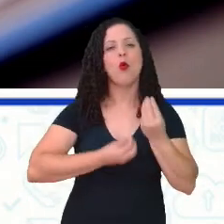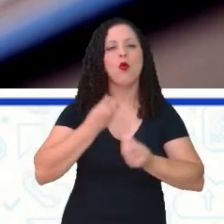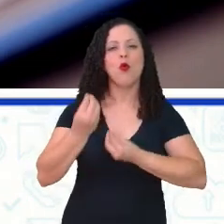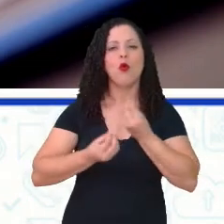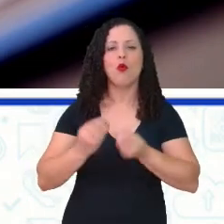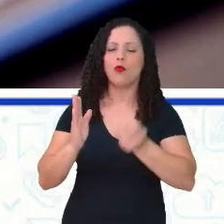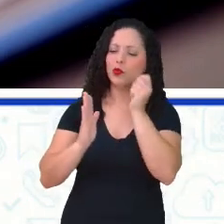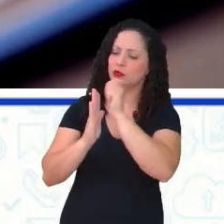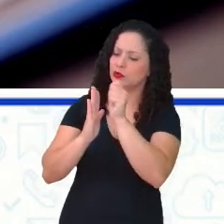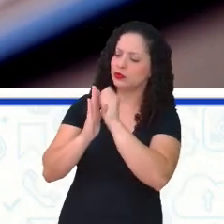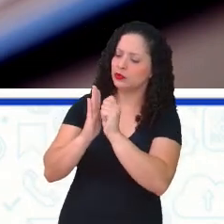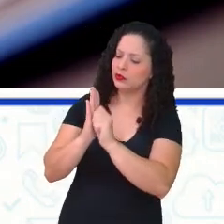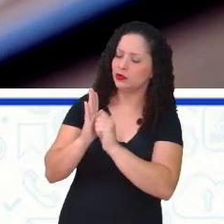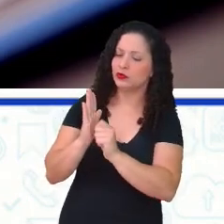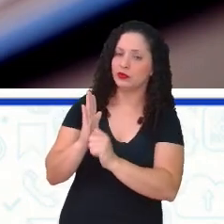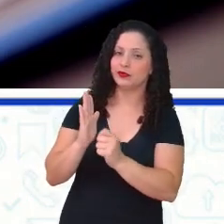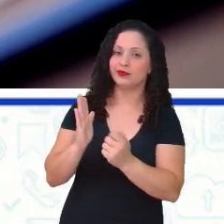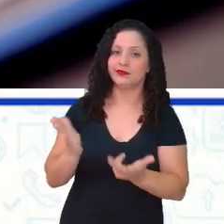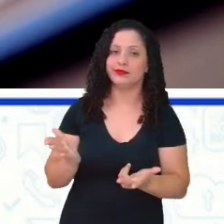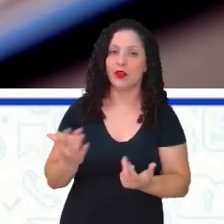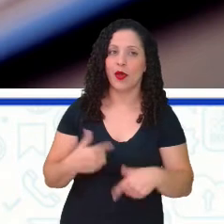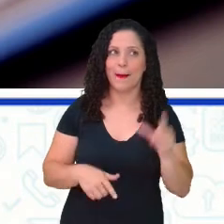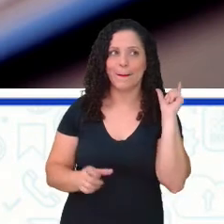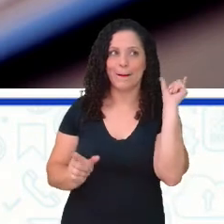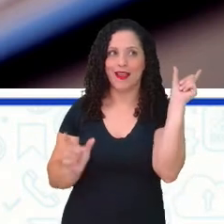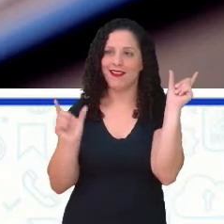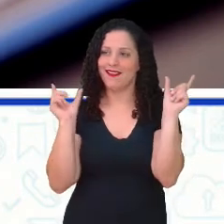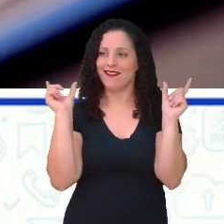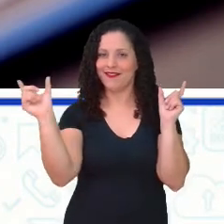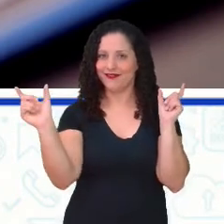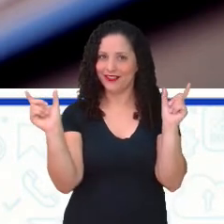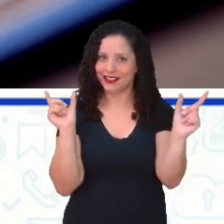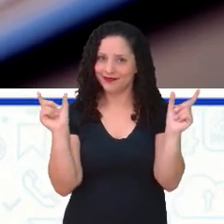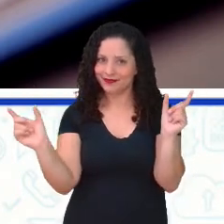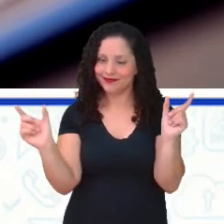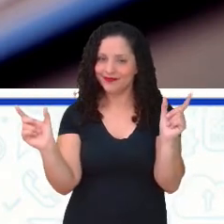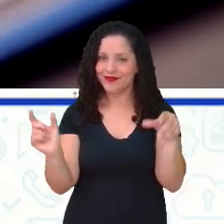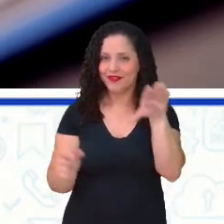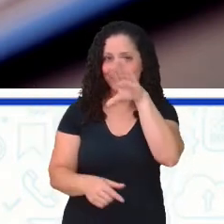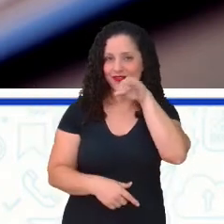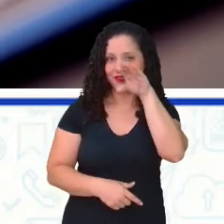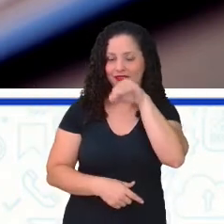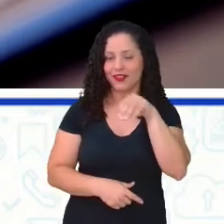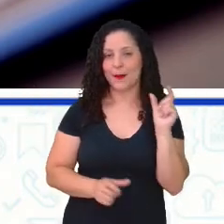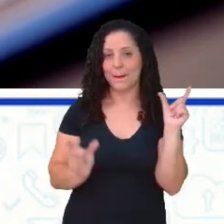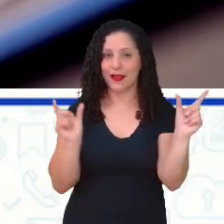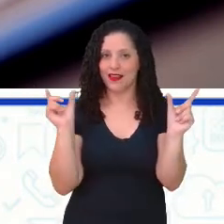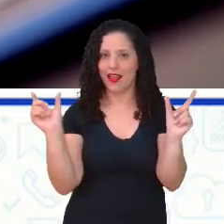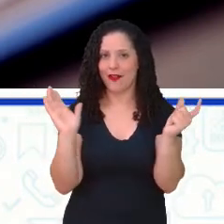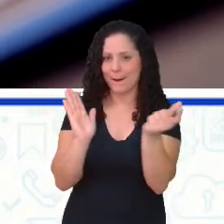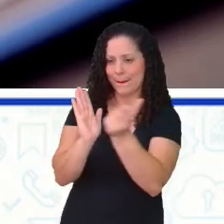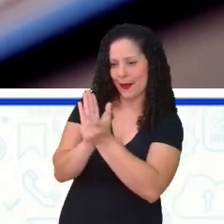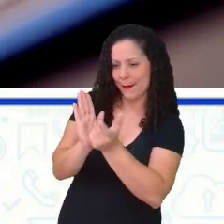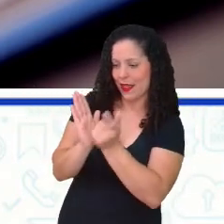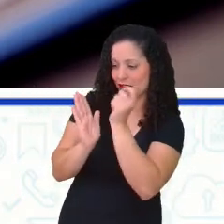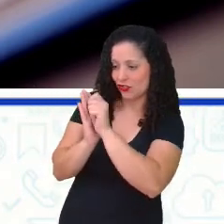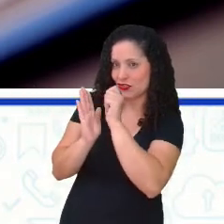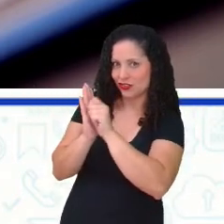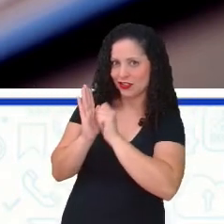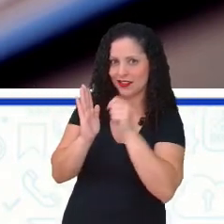como escritora. Então, a palavra, minha gente, falada, escrita, ela tem um poder